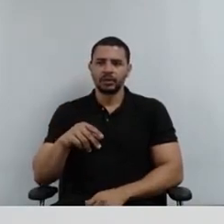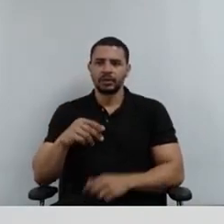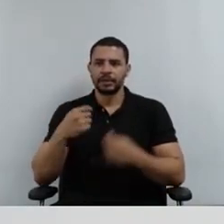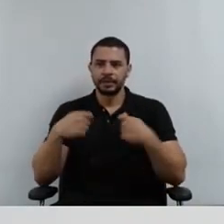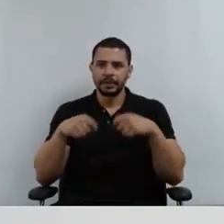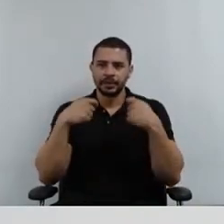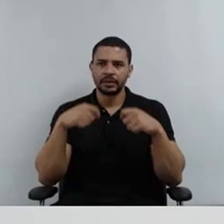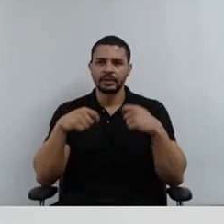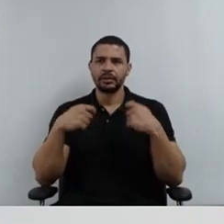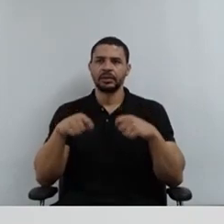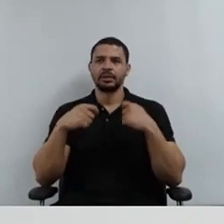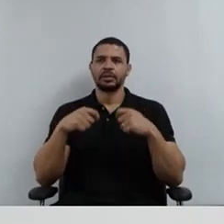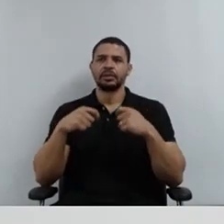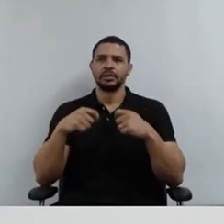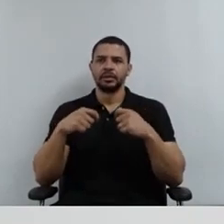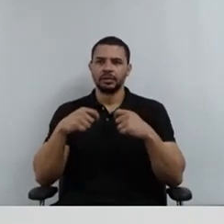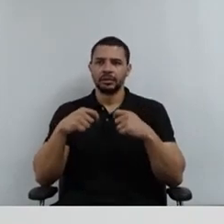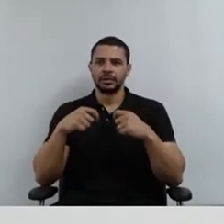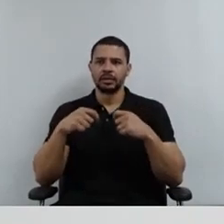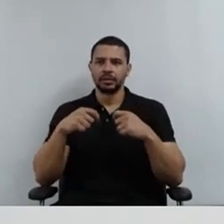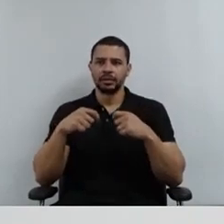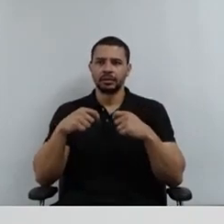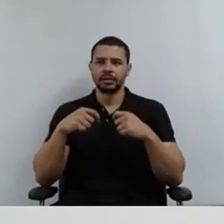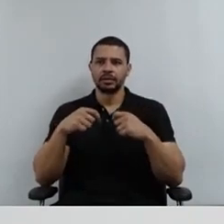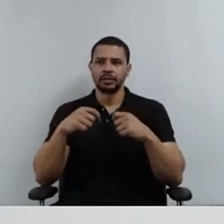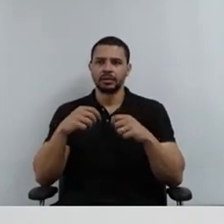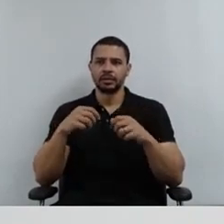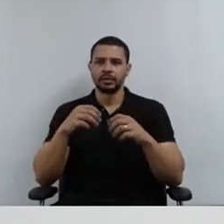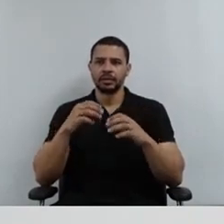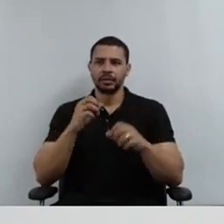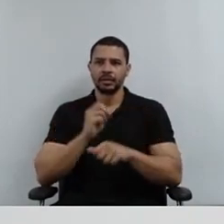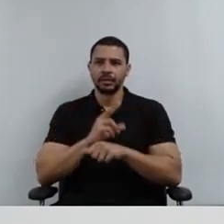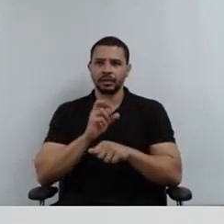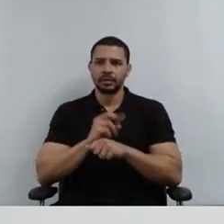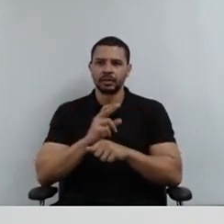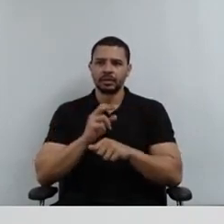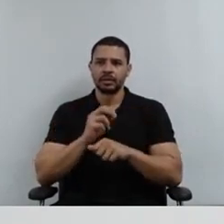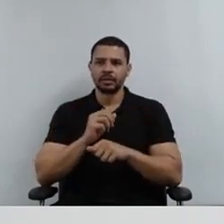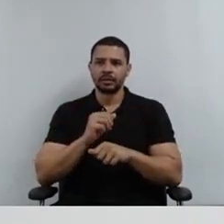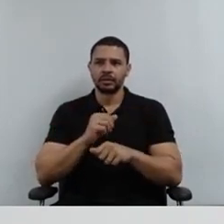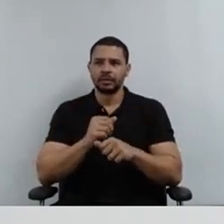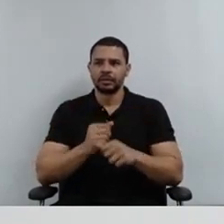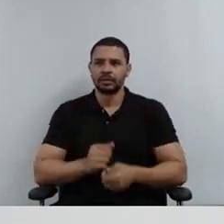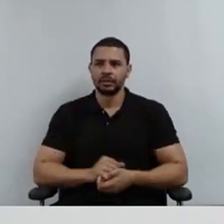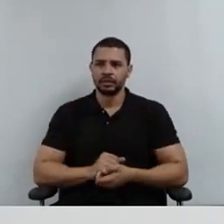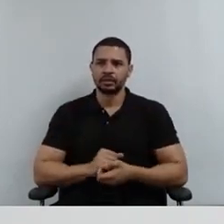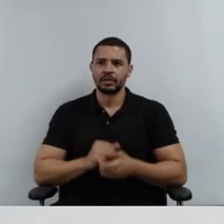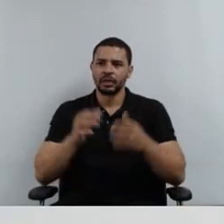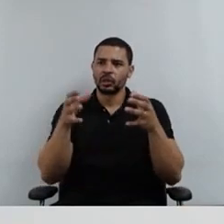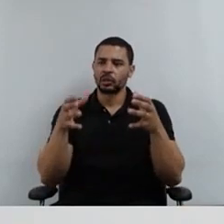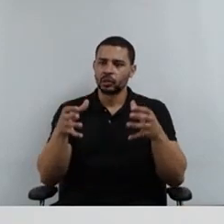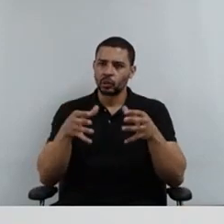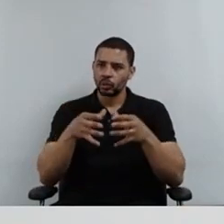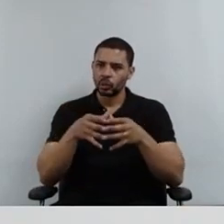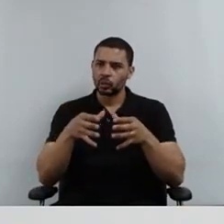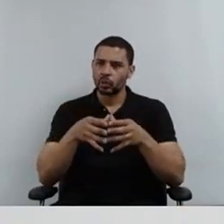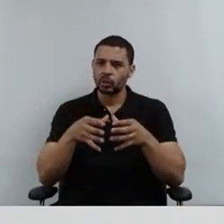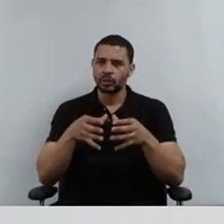dúvidas, compõe ali, o pool de cargos ali, compõe um eixo estrutural importante para que ela